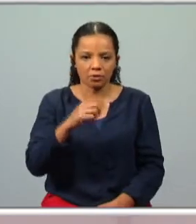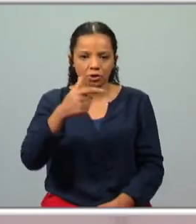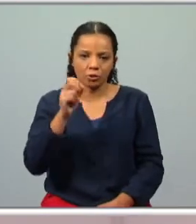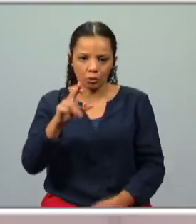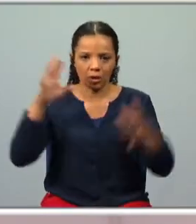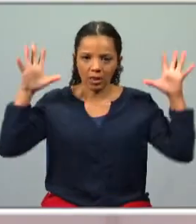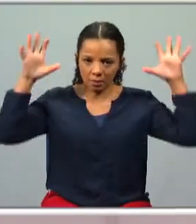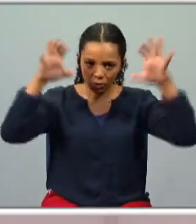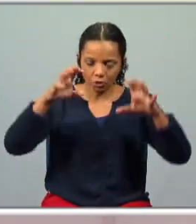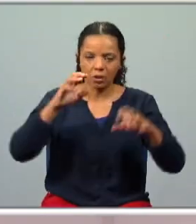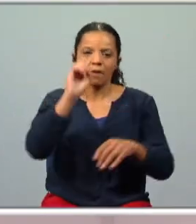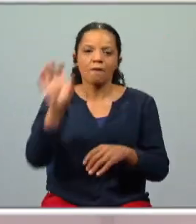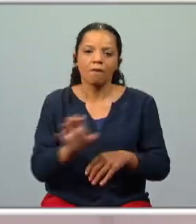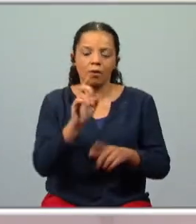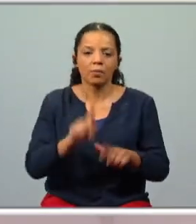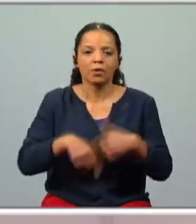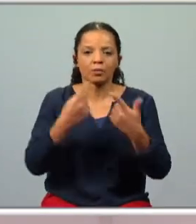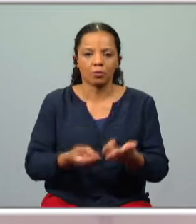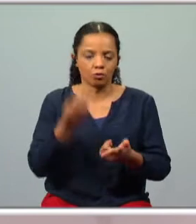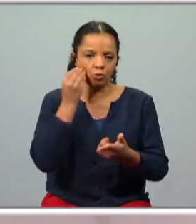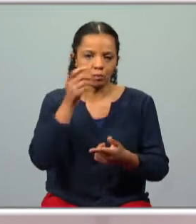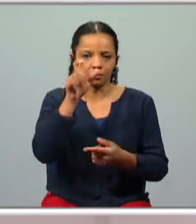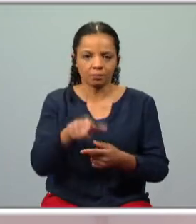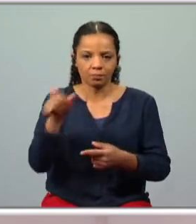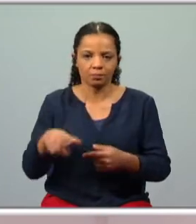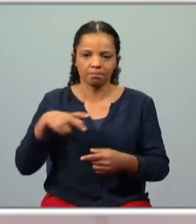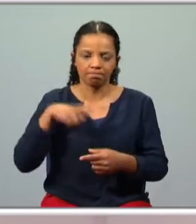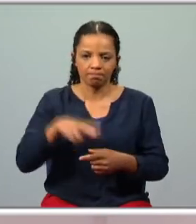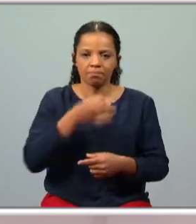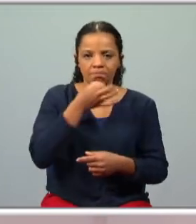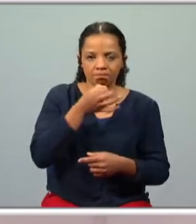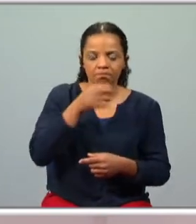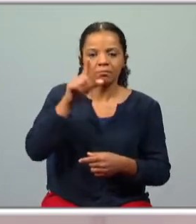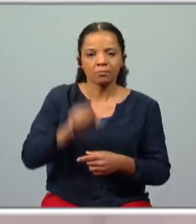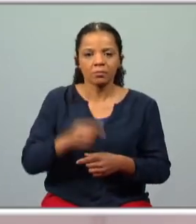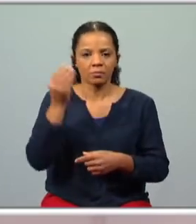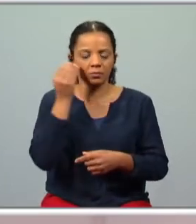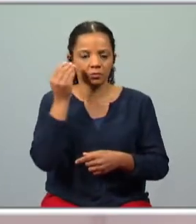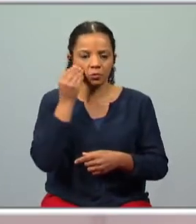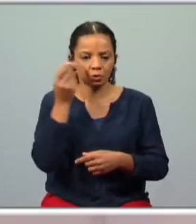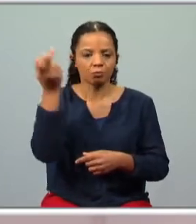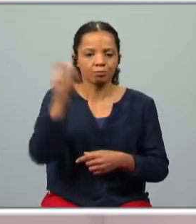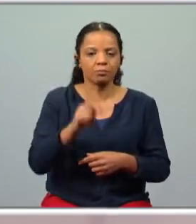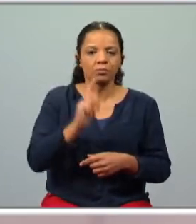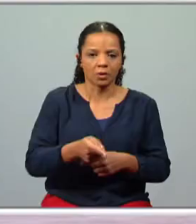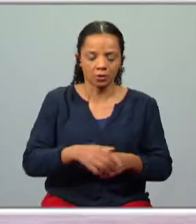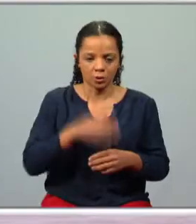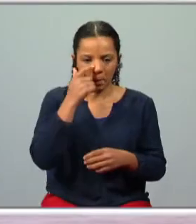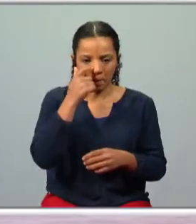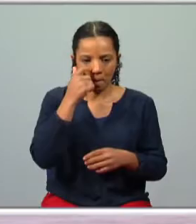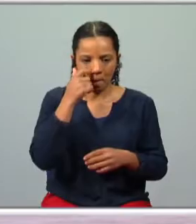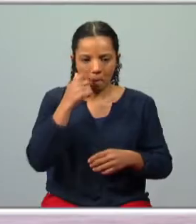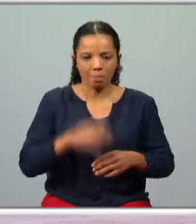depois a forma como ele se dirige aos portugueses e o impacto que ele tem sobre os portugueses, sobre a tripulação.